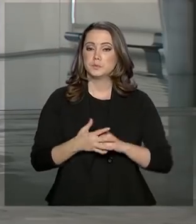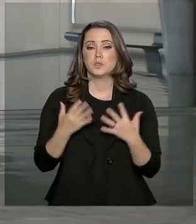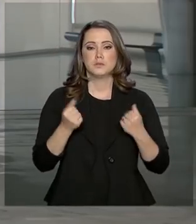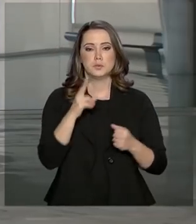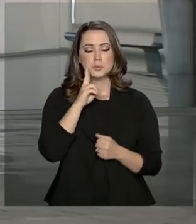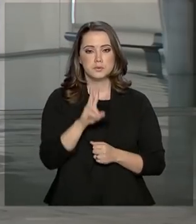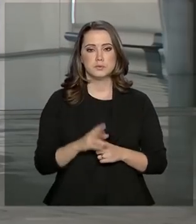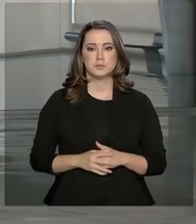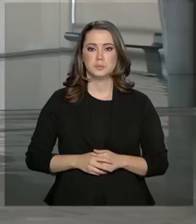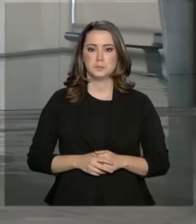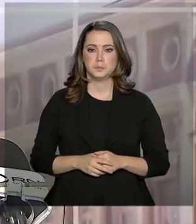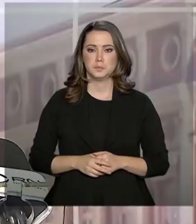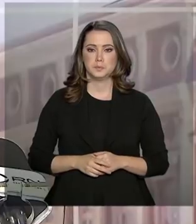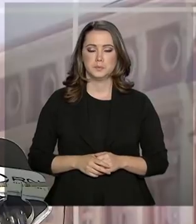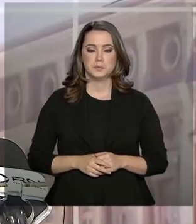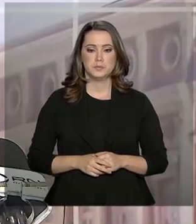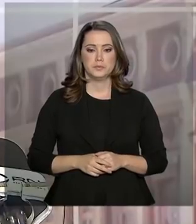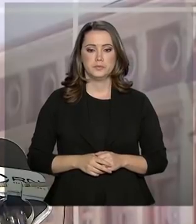Vamos ouvir.